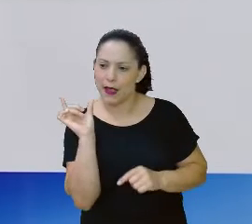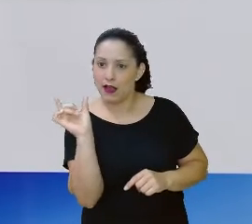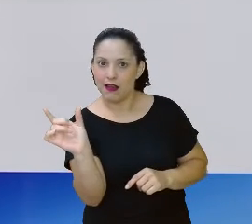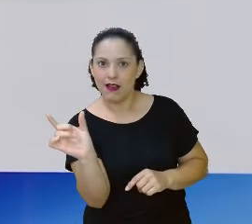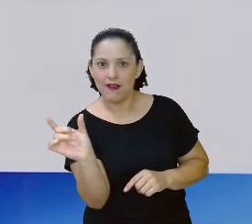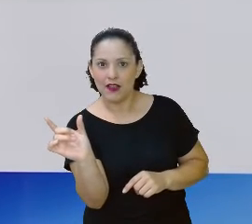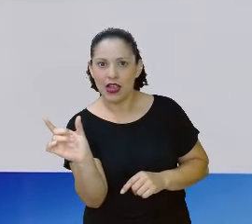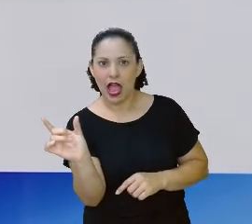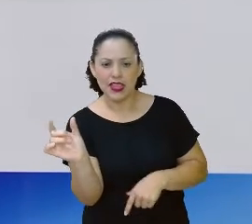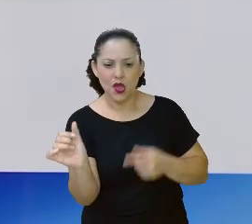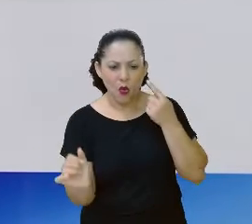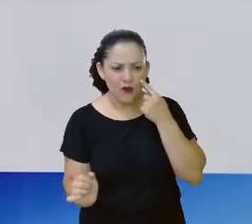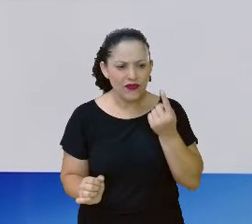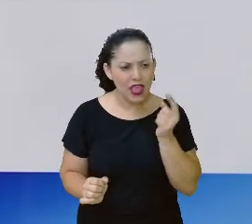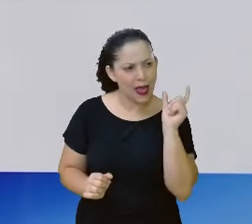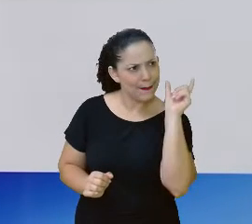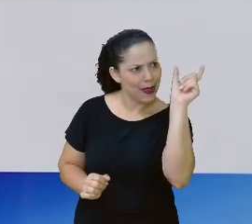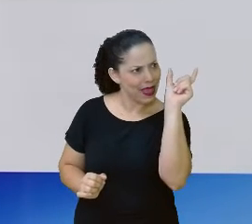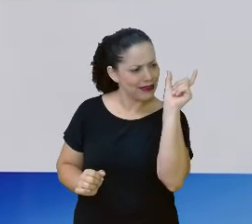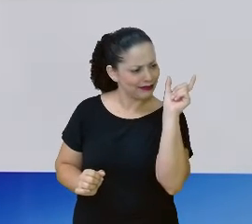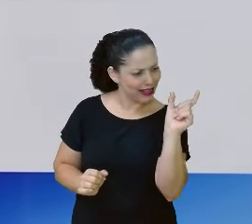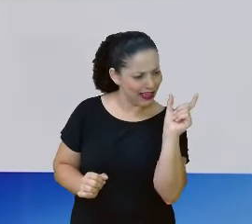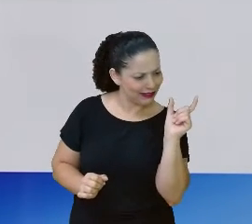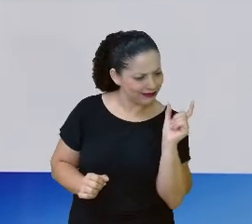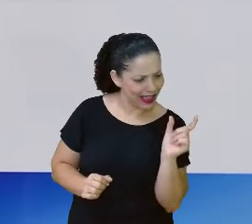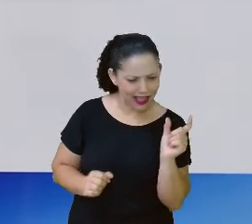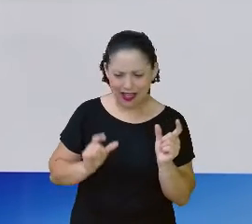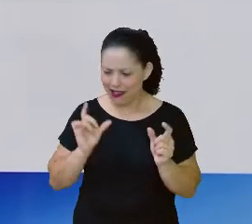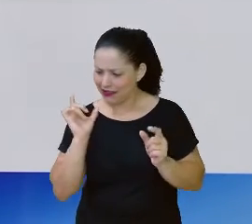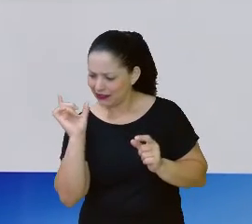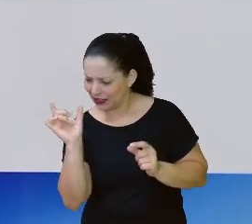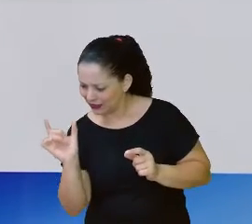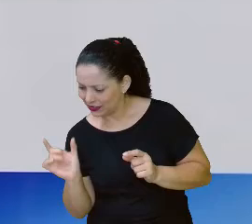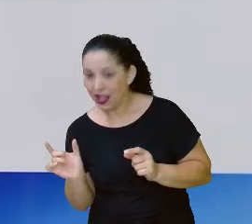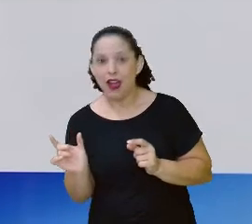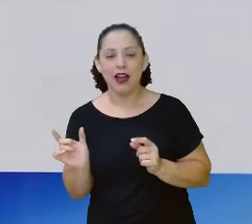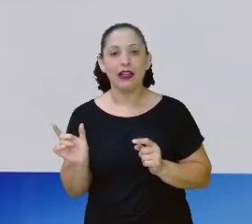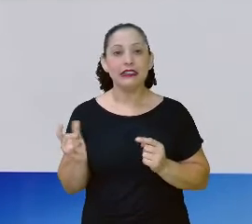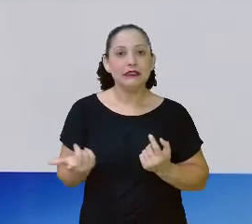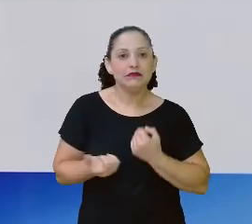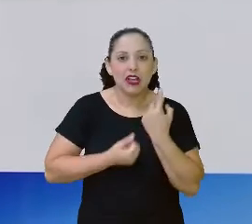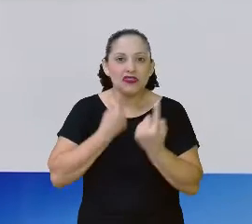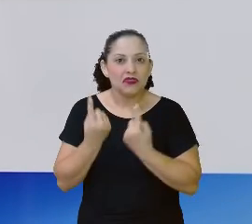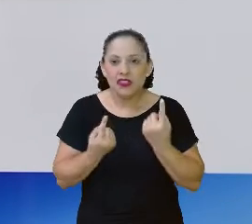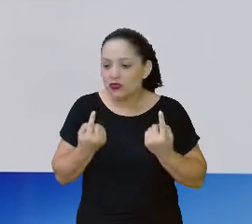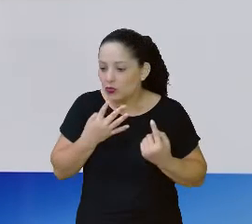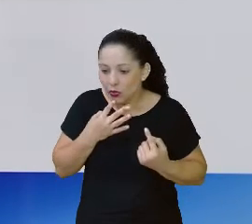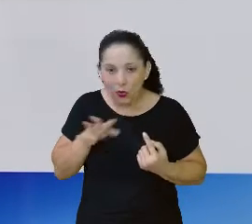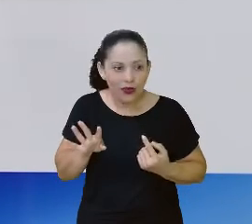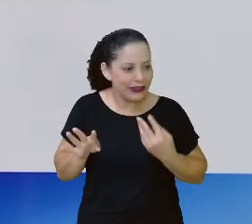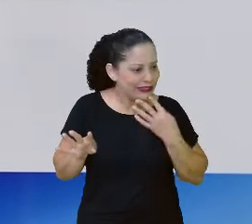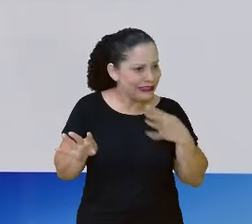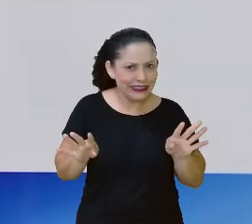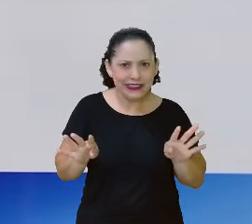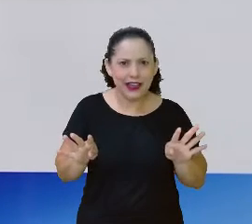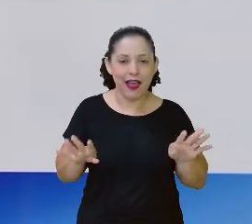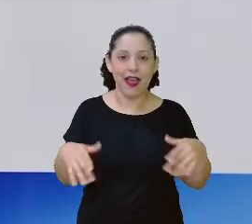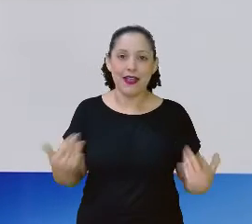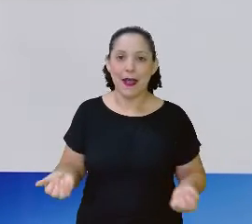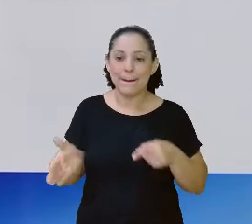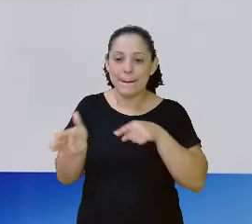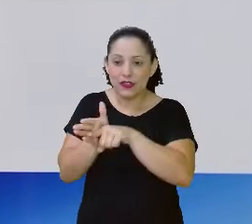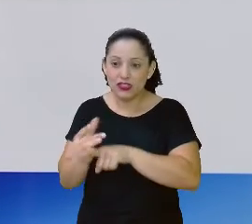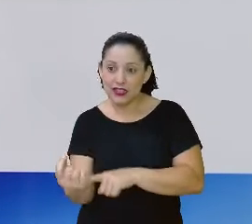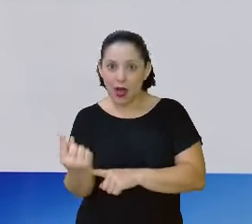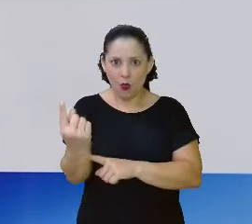que a professora pediu, mas eu estava vendo a palavra anterior, a posterior, e às vezes eram palavras que eu nunca tinha visto. Então, pesquisando uma,